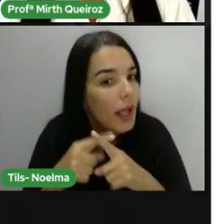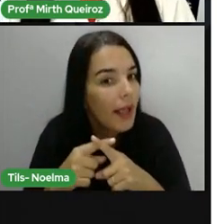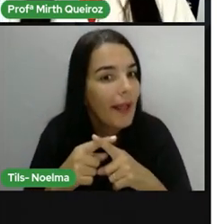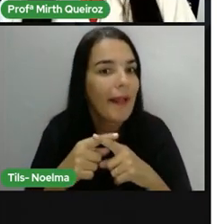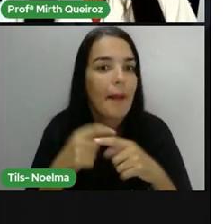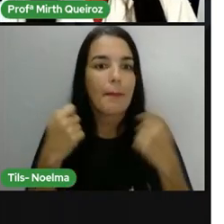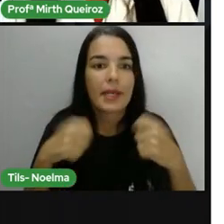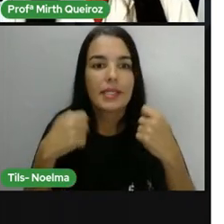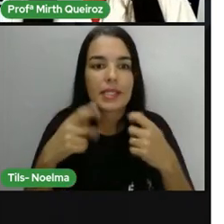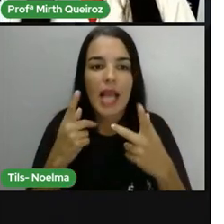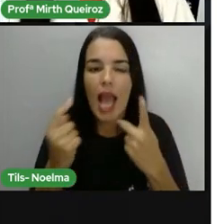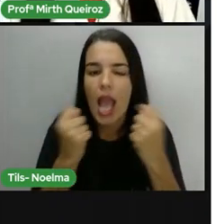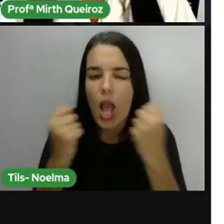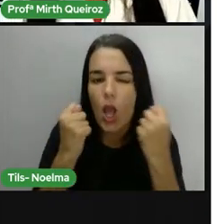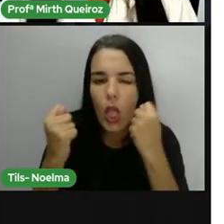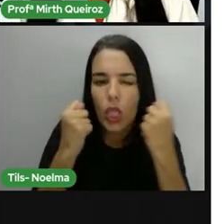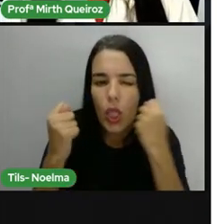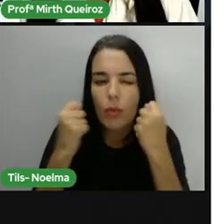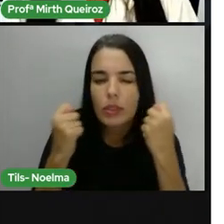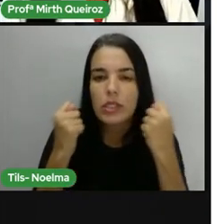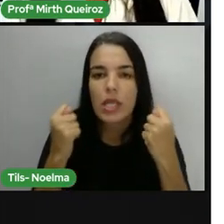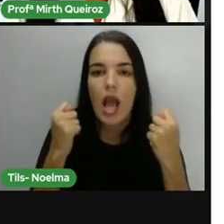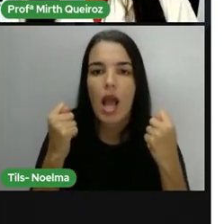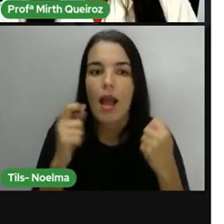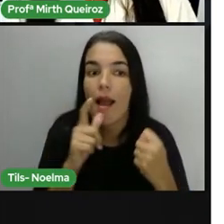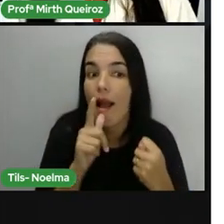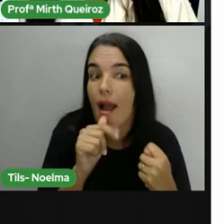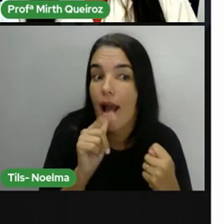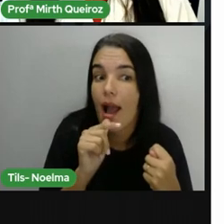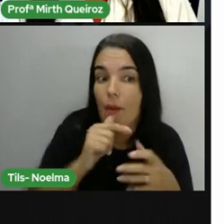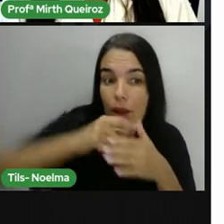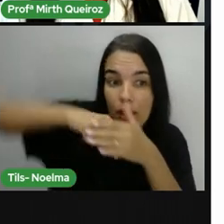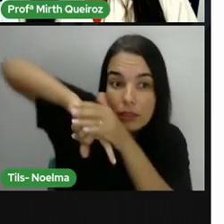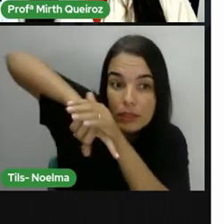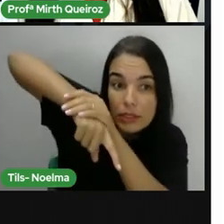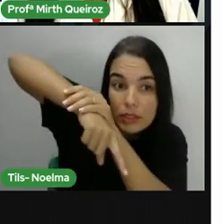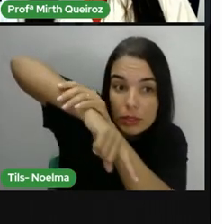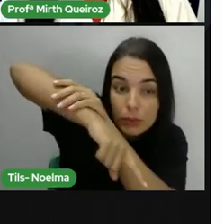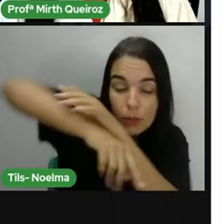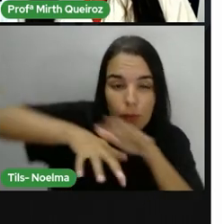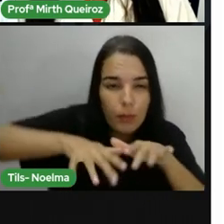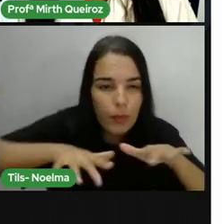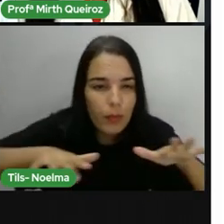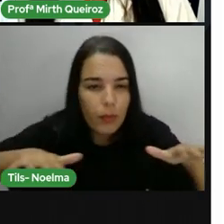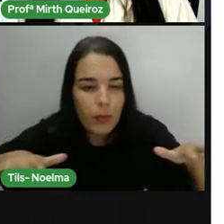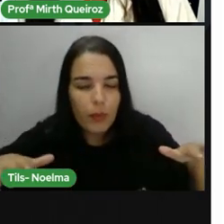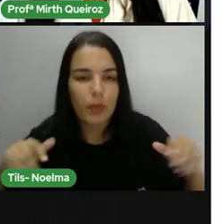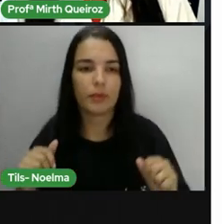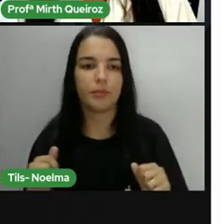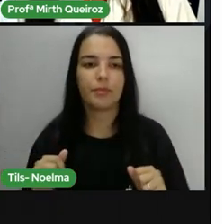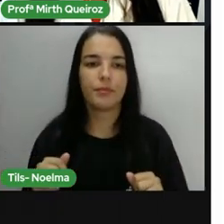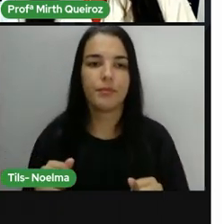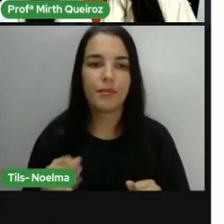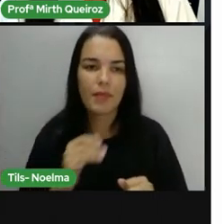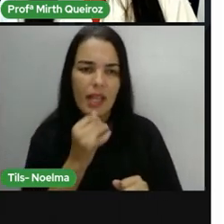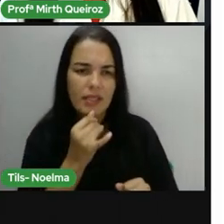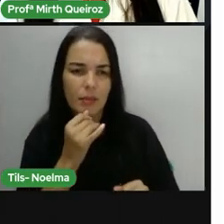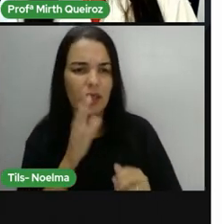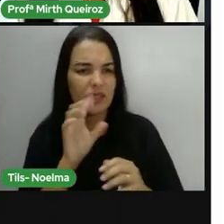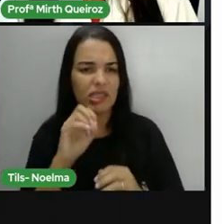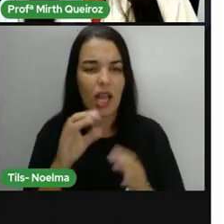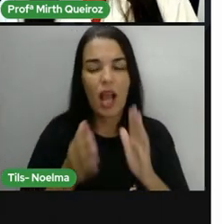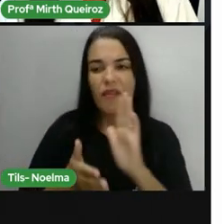passear em regiões aí onde tem os umbuzeiros E a gente vê, durante o período da seca,